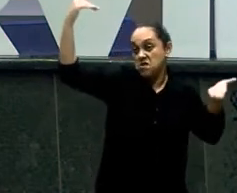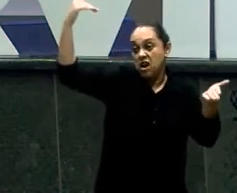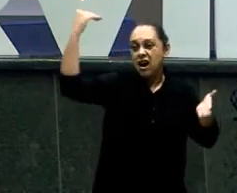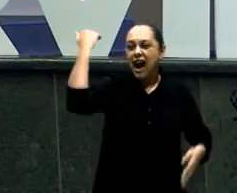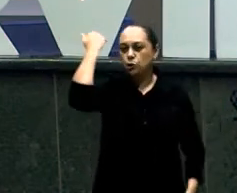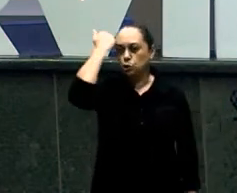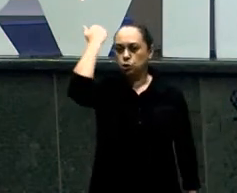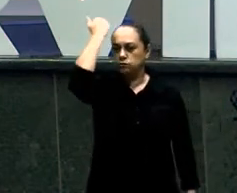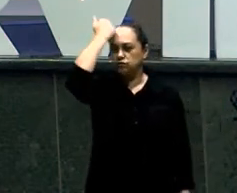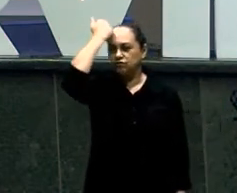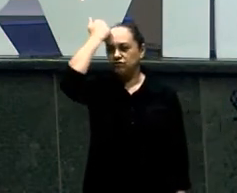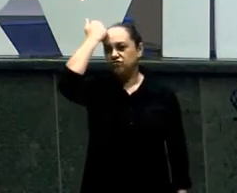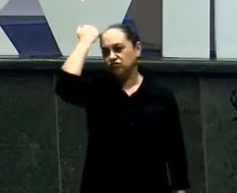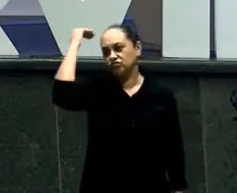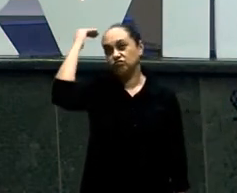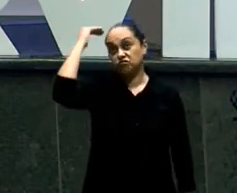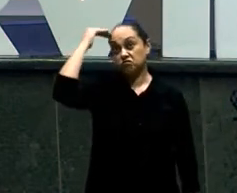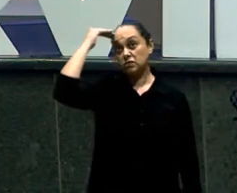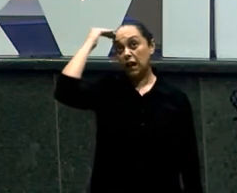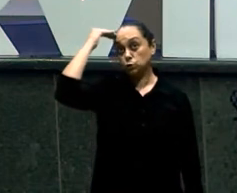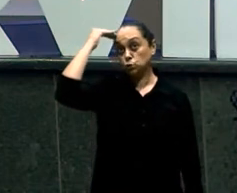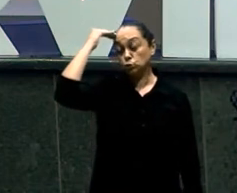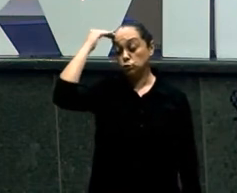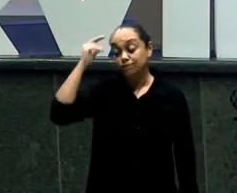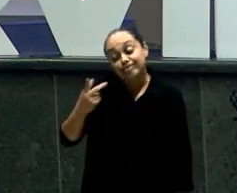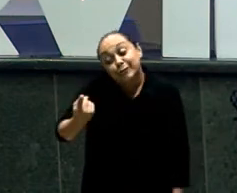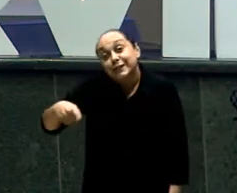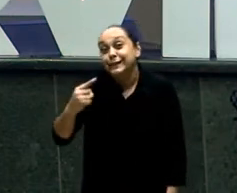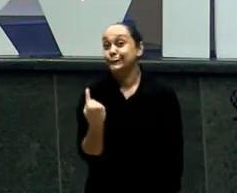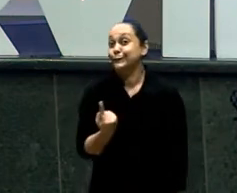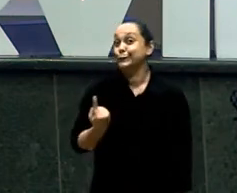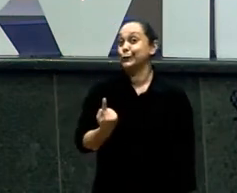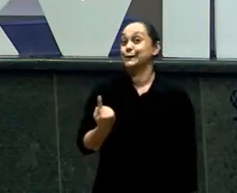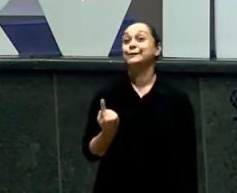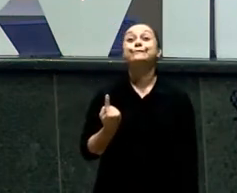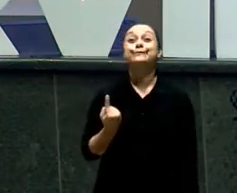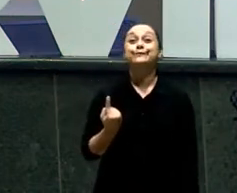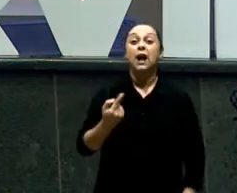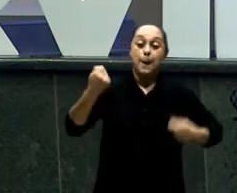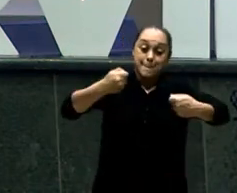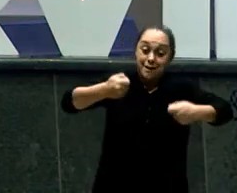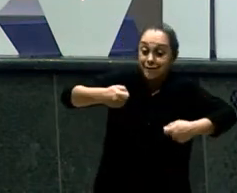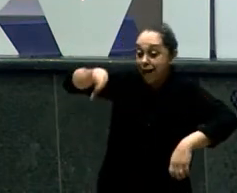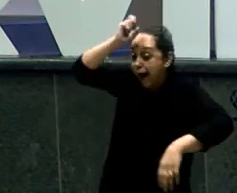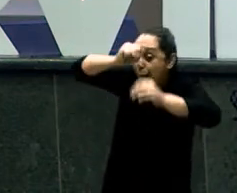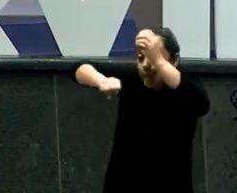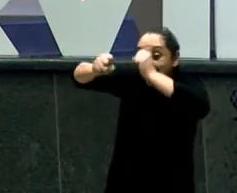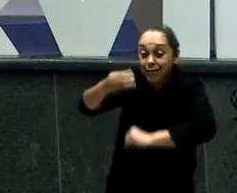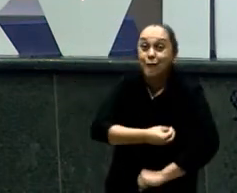Não percebam Que você cresceu Ainda assim A casa é o melhor ambiente Para você Ficar